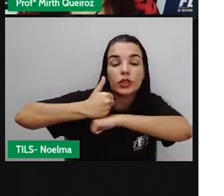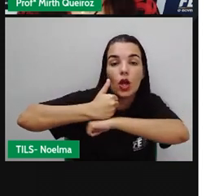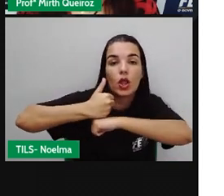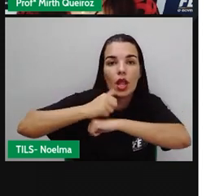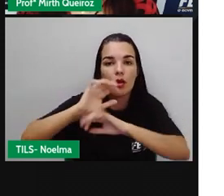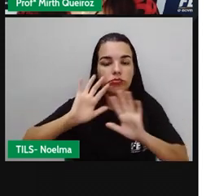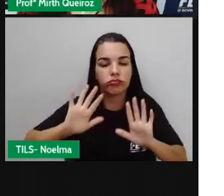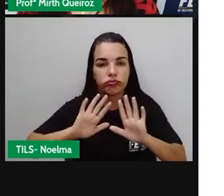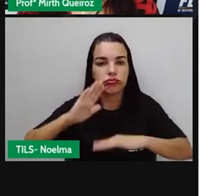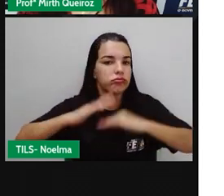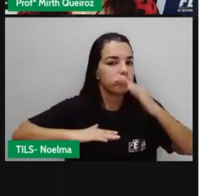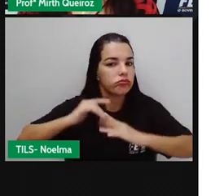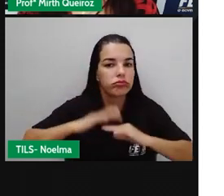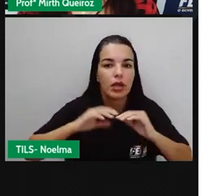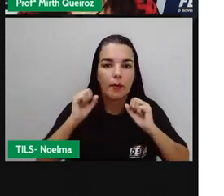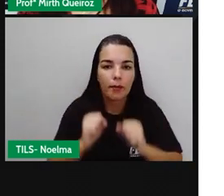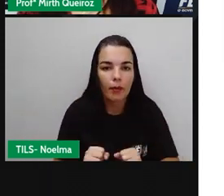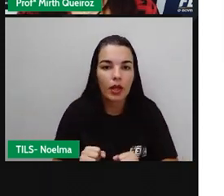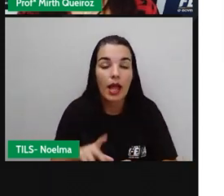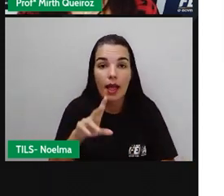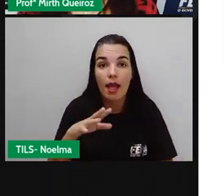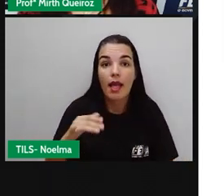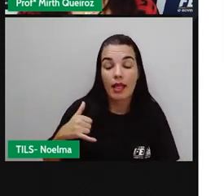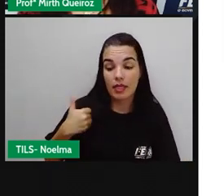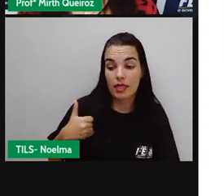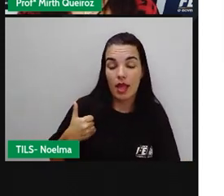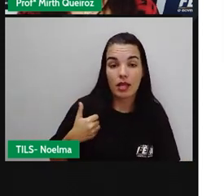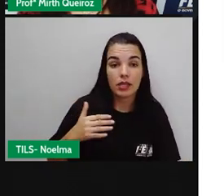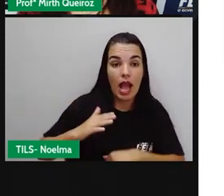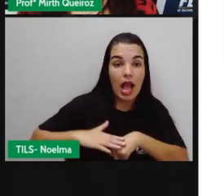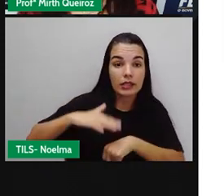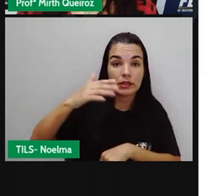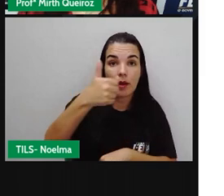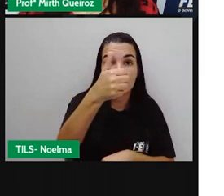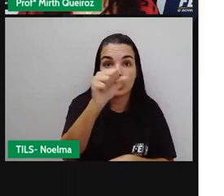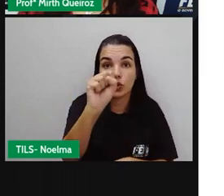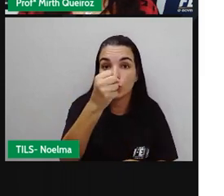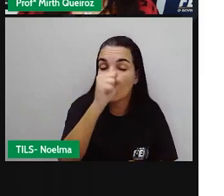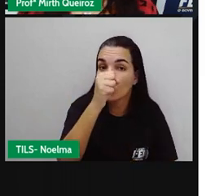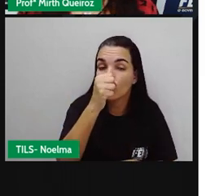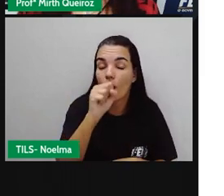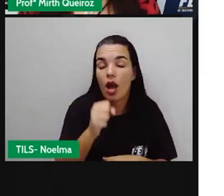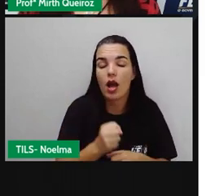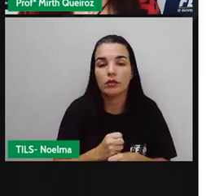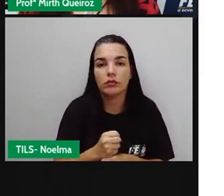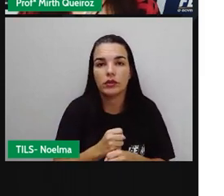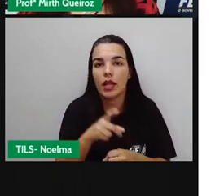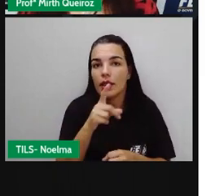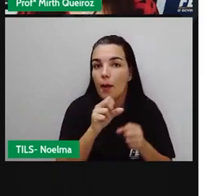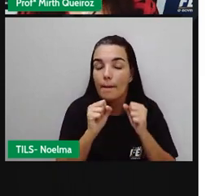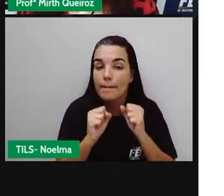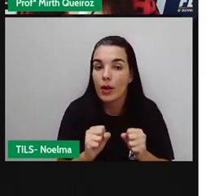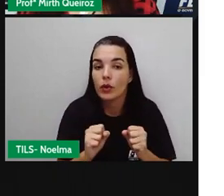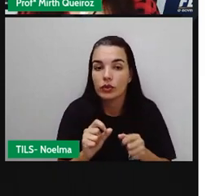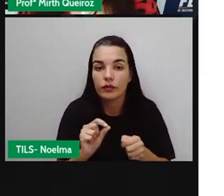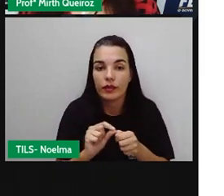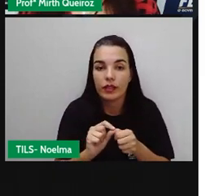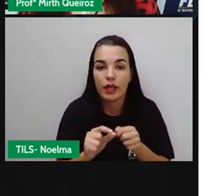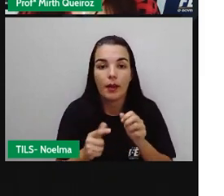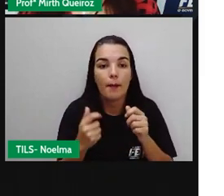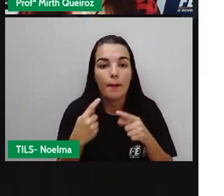hipótese. E só pode ser queimado com licença prévia da autoridade competente. Então, gente,